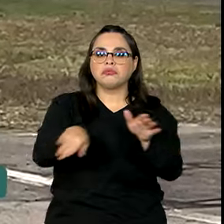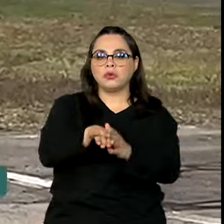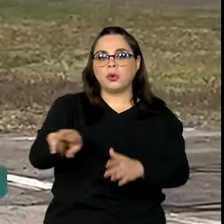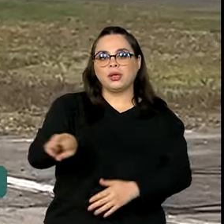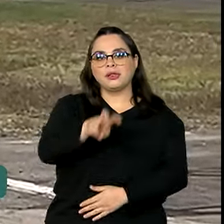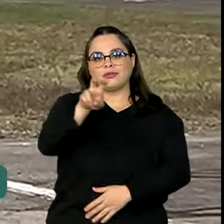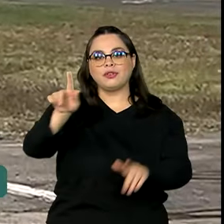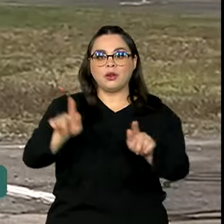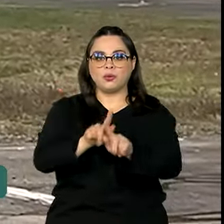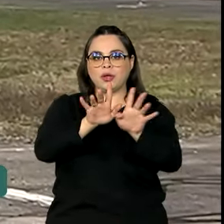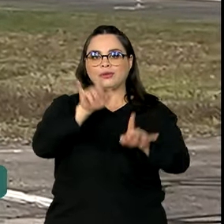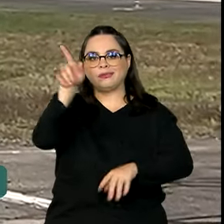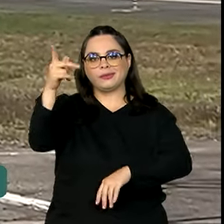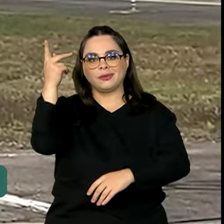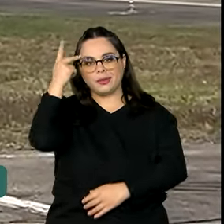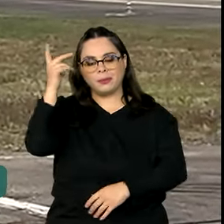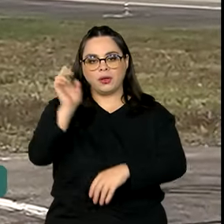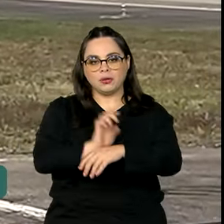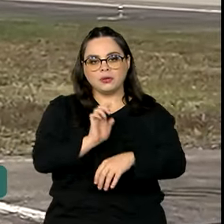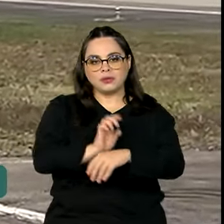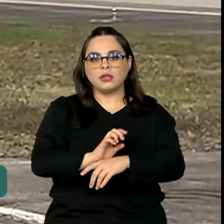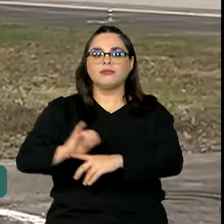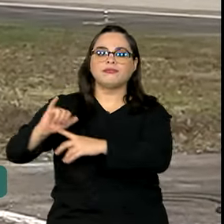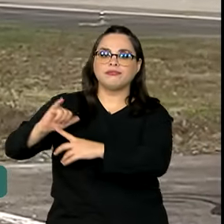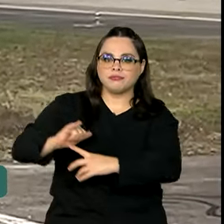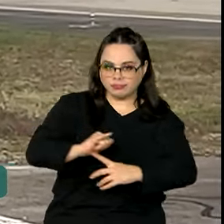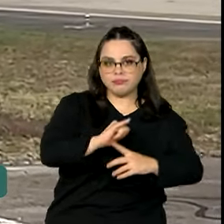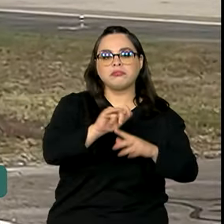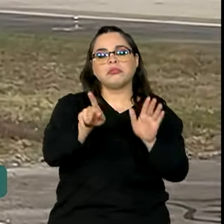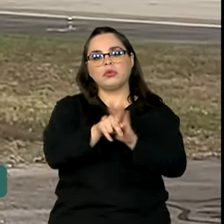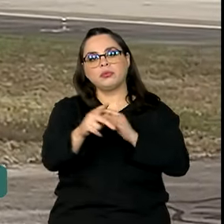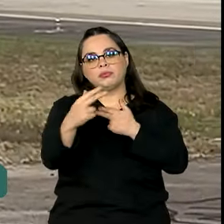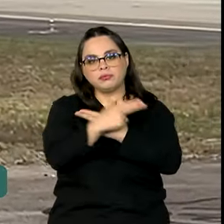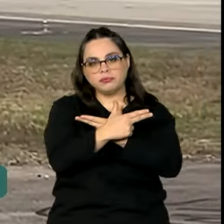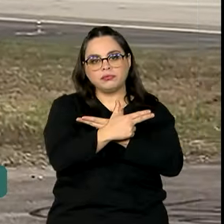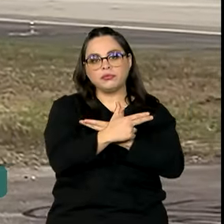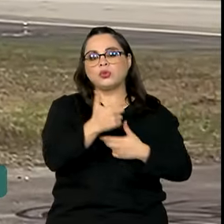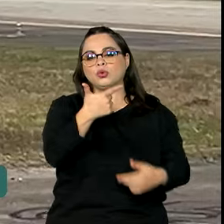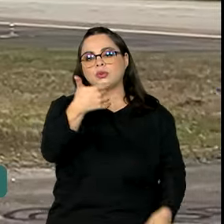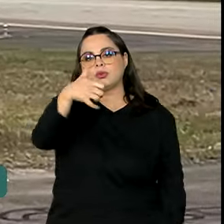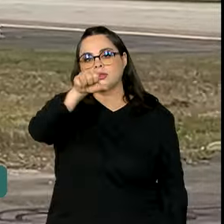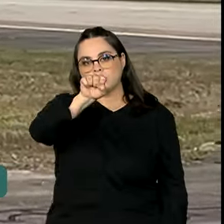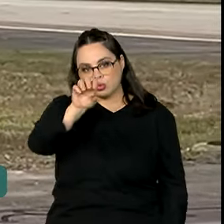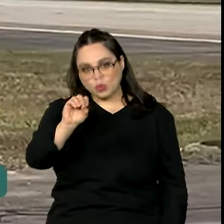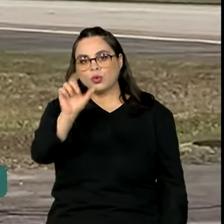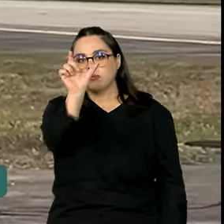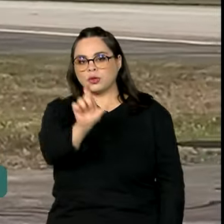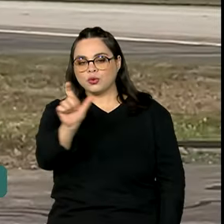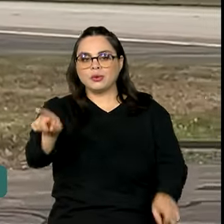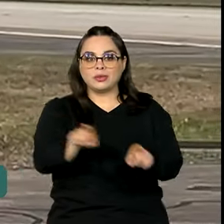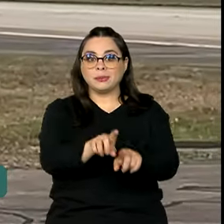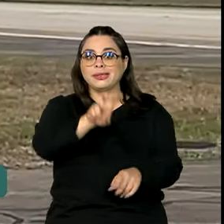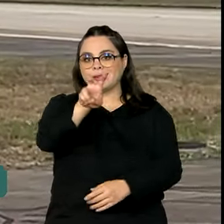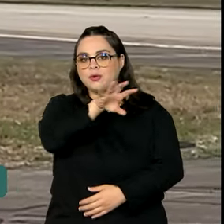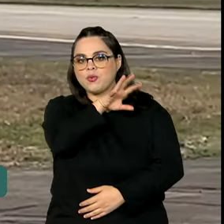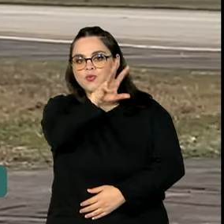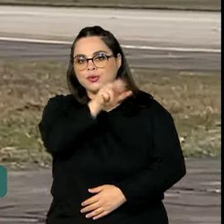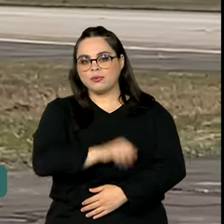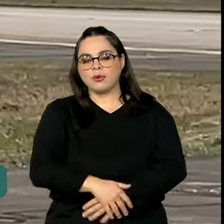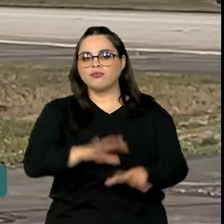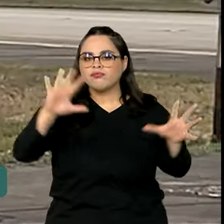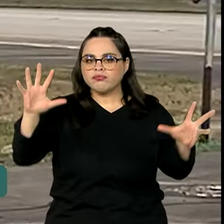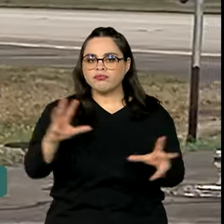Guarulhos, São Paulo, a bordo da aeronave, da Força Aérea, 218 passageiros e 5 animais domésticos.